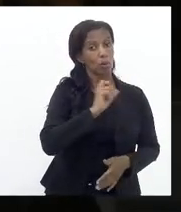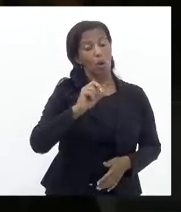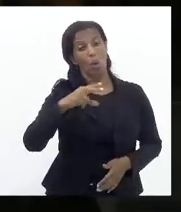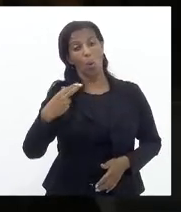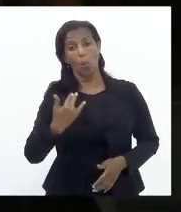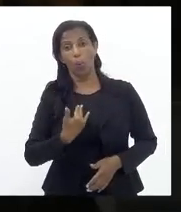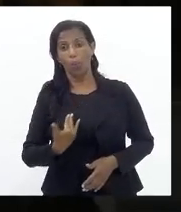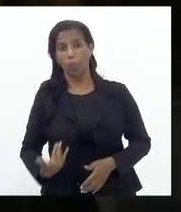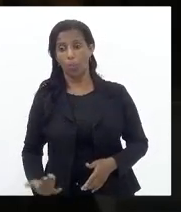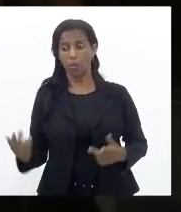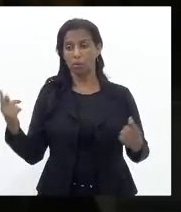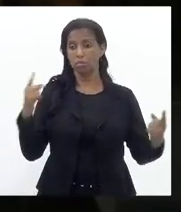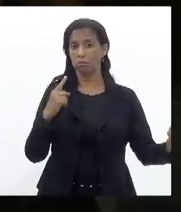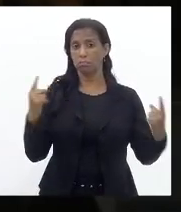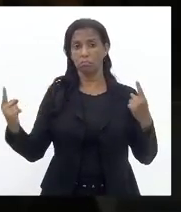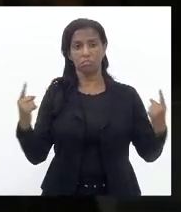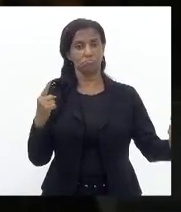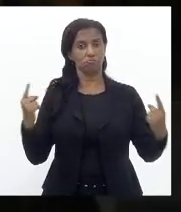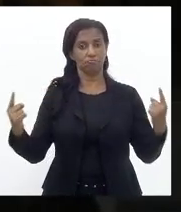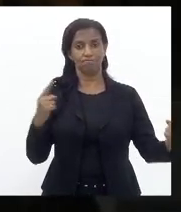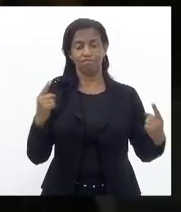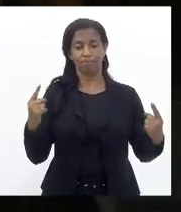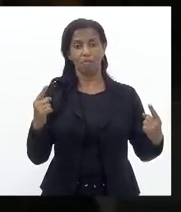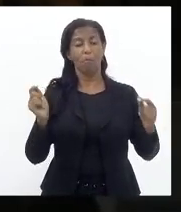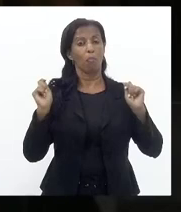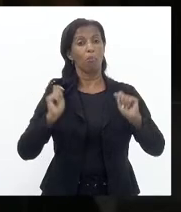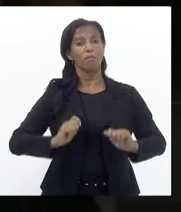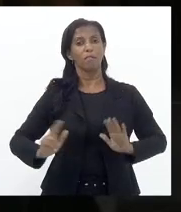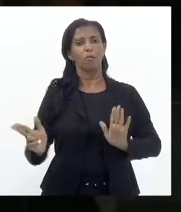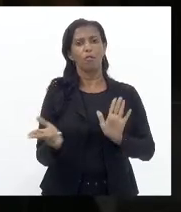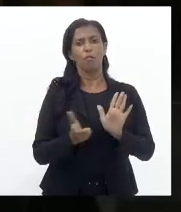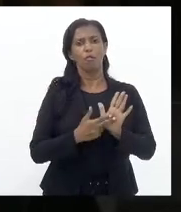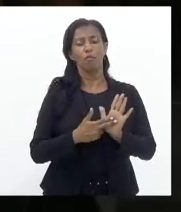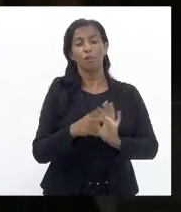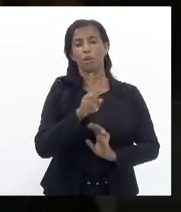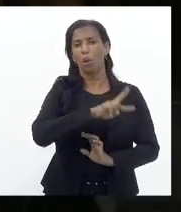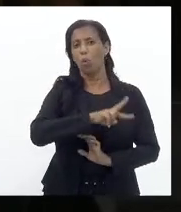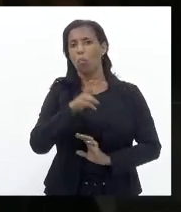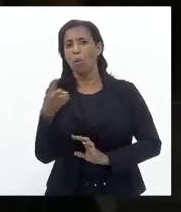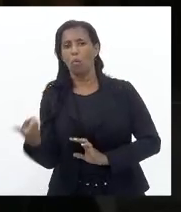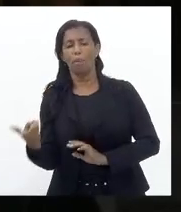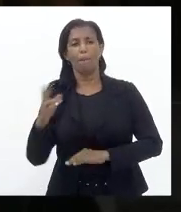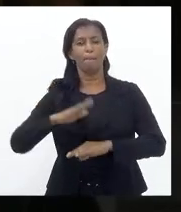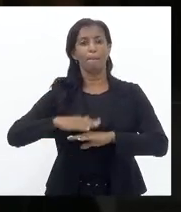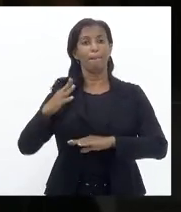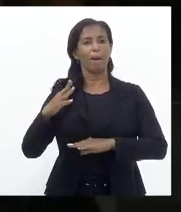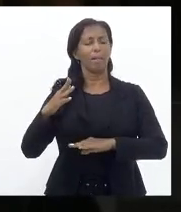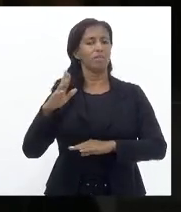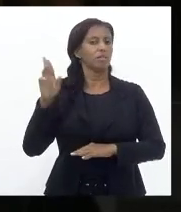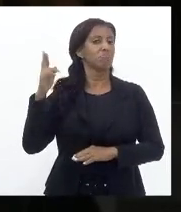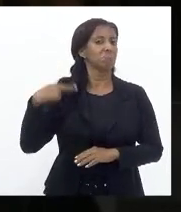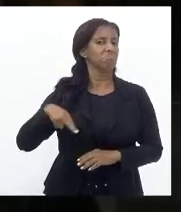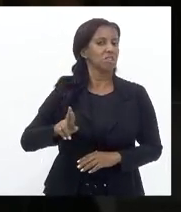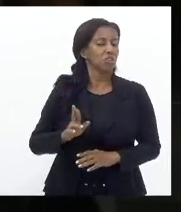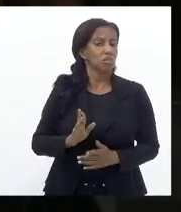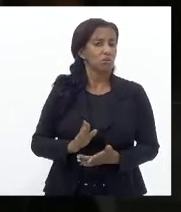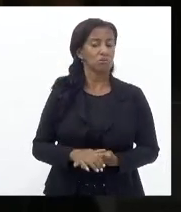Possa ser De caráter Confessional De uma ou mais religiões Eu escolhi